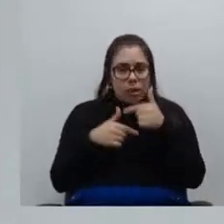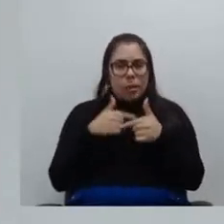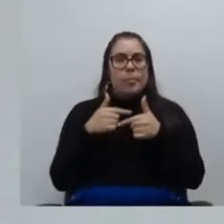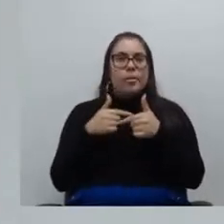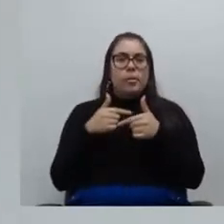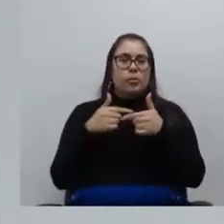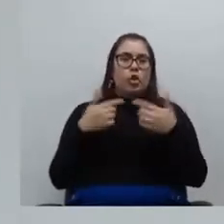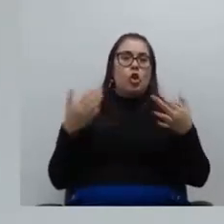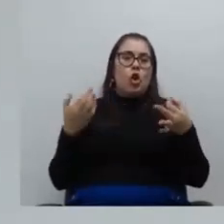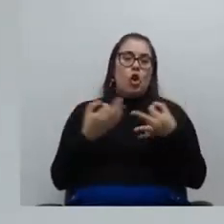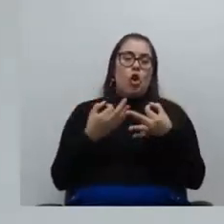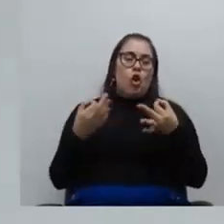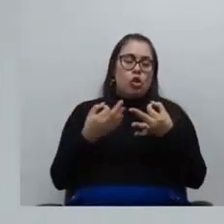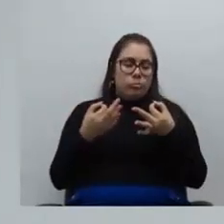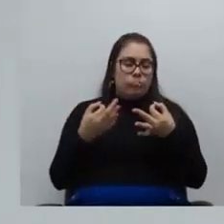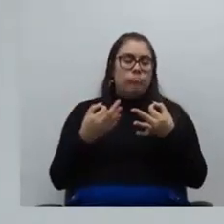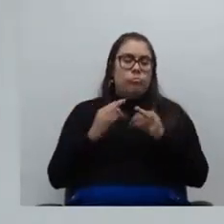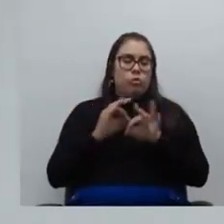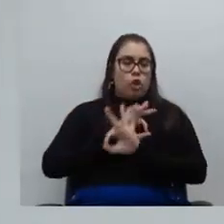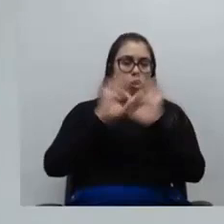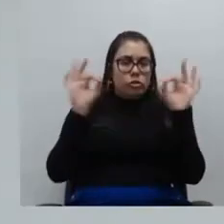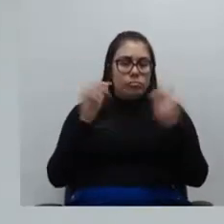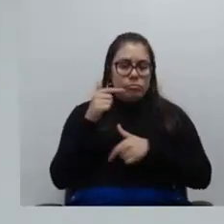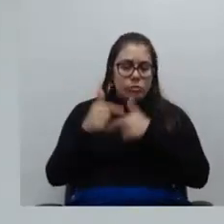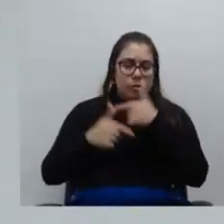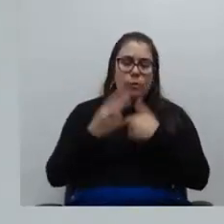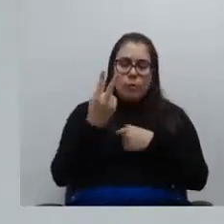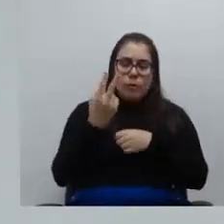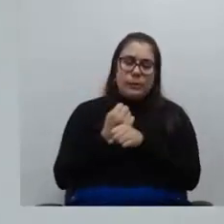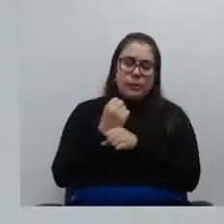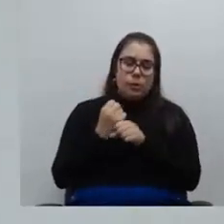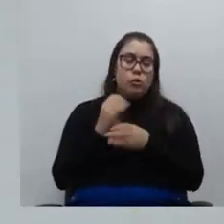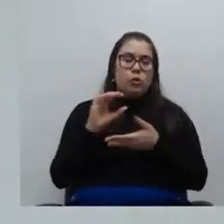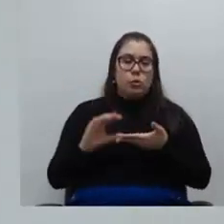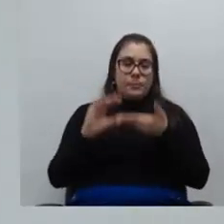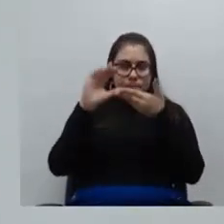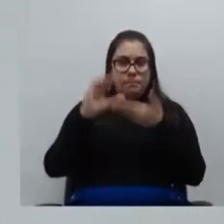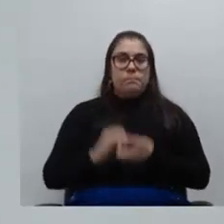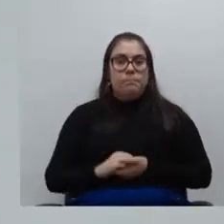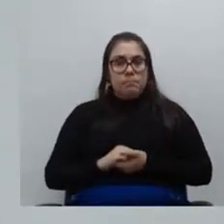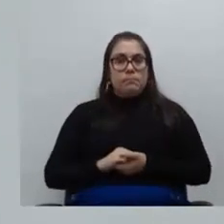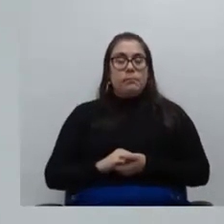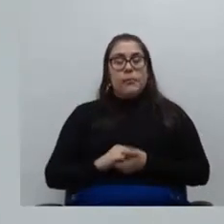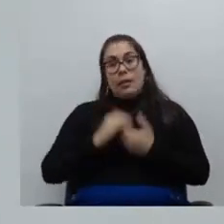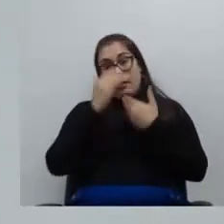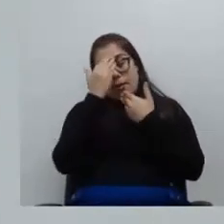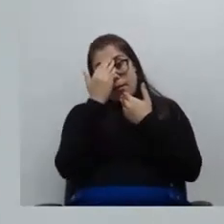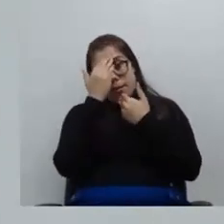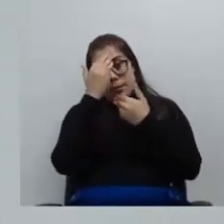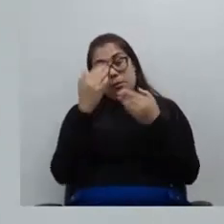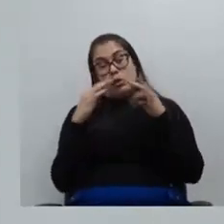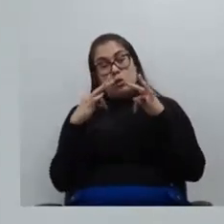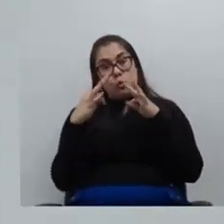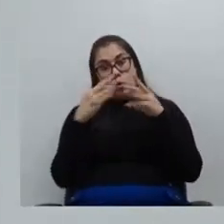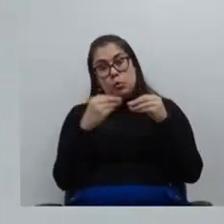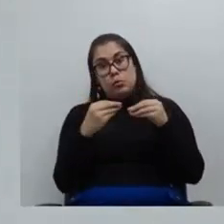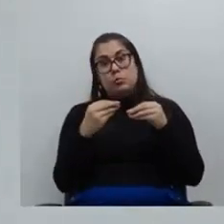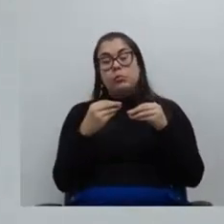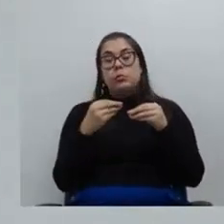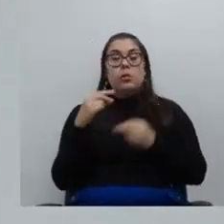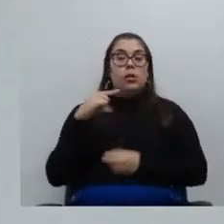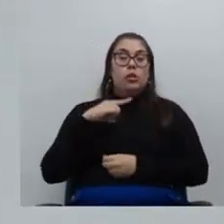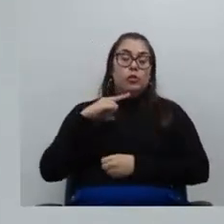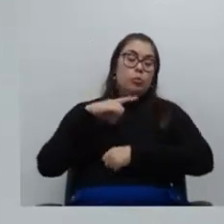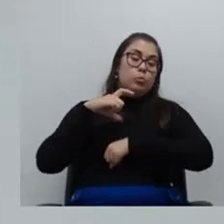terá um ótimo desempenho durante esses dois anos no conselho Suhaile para agradecer a todos e todas que tiveram